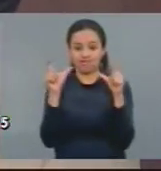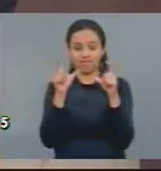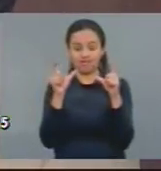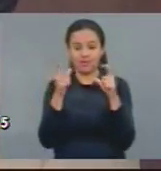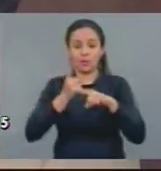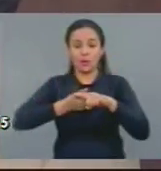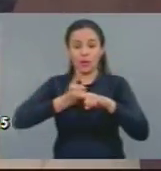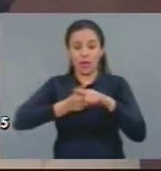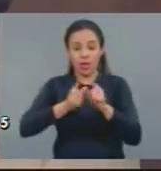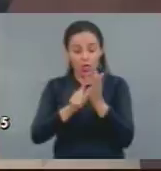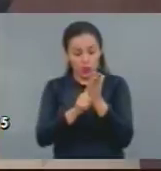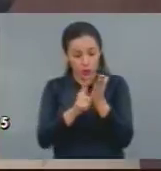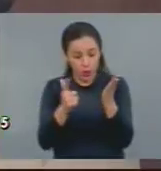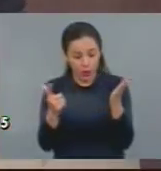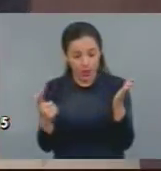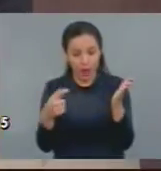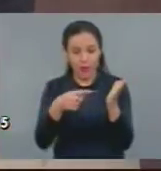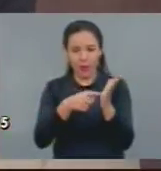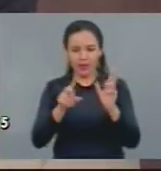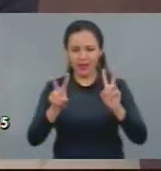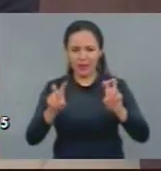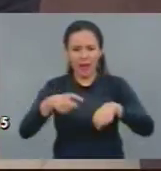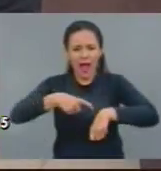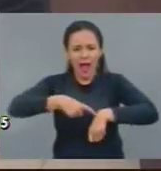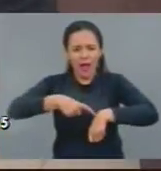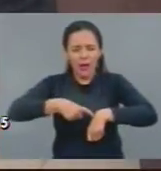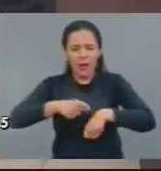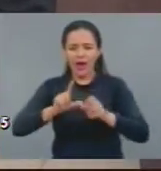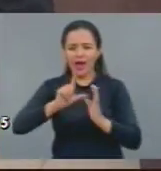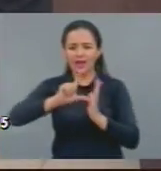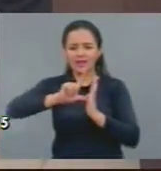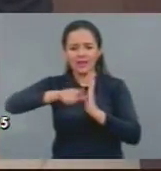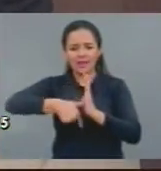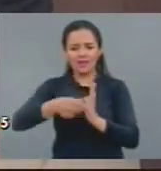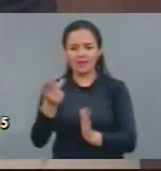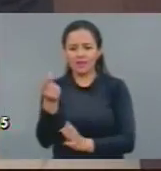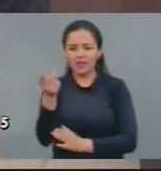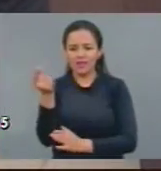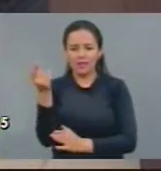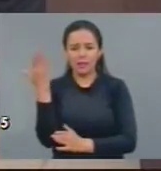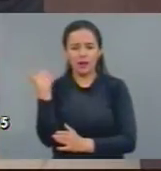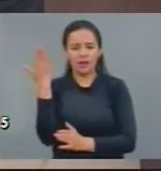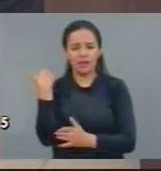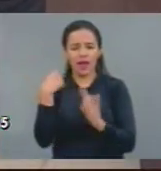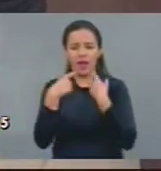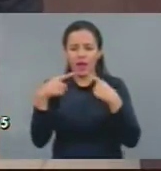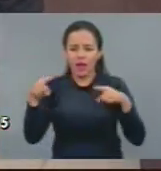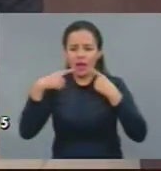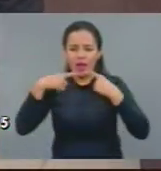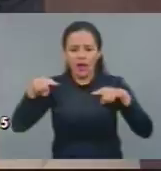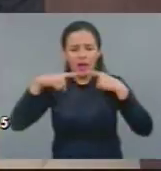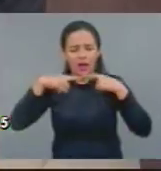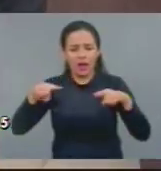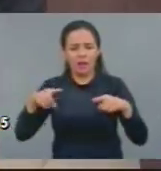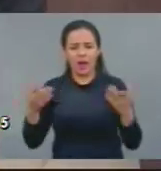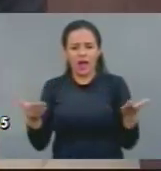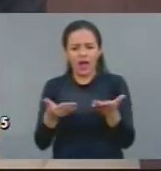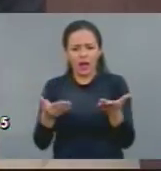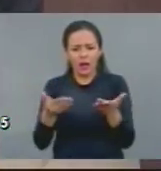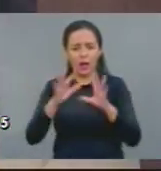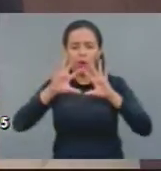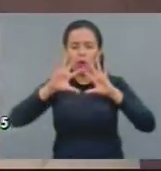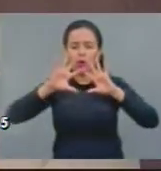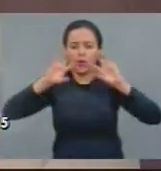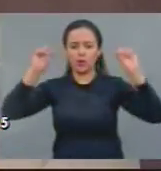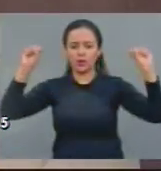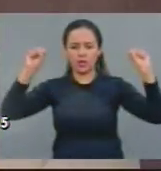que agora é se faz uma força-tarefa para fiscalizar captação irregular de água. Agora, ontem, é que o Conselho de Recursos